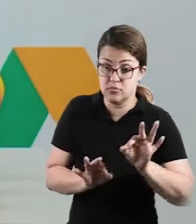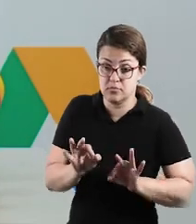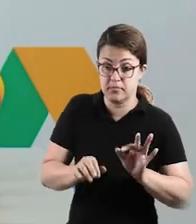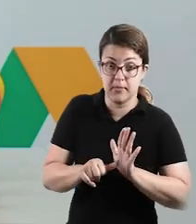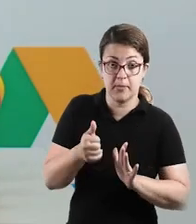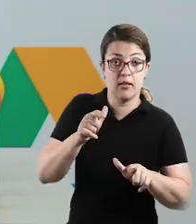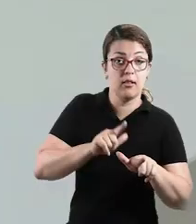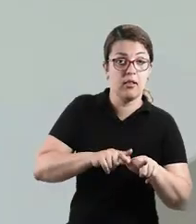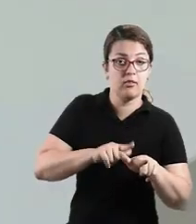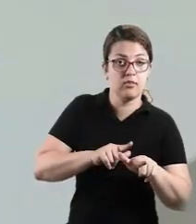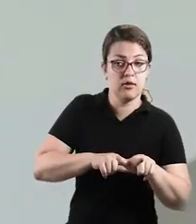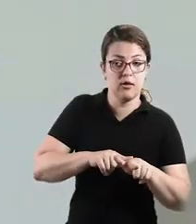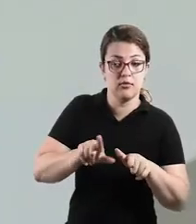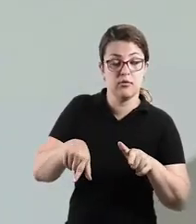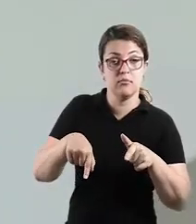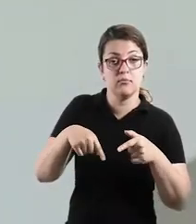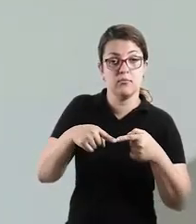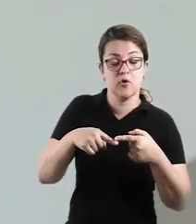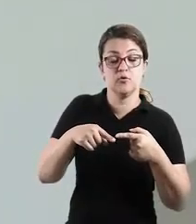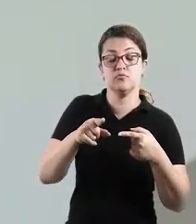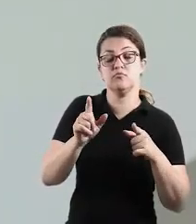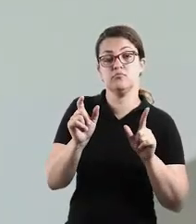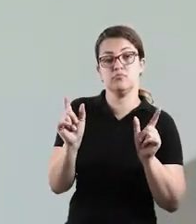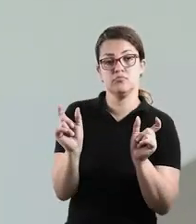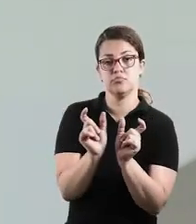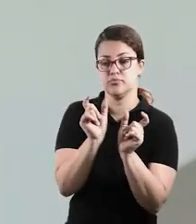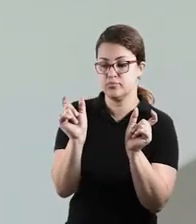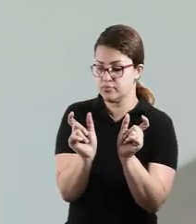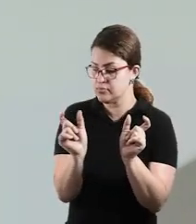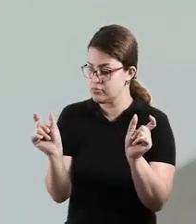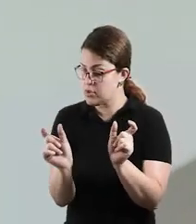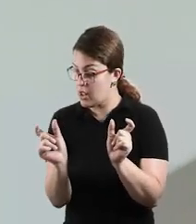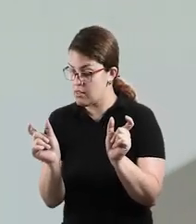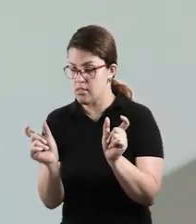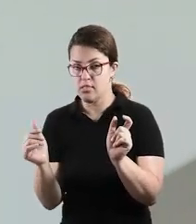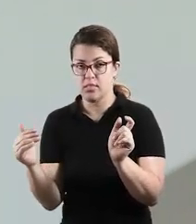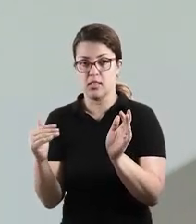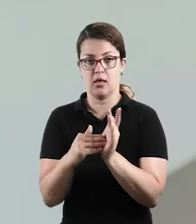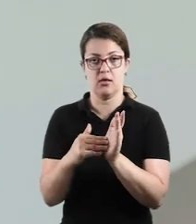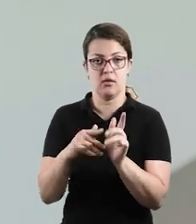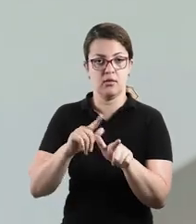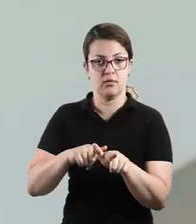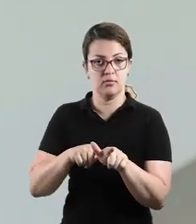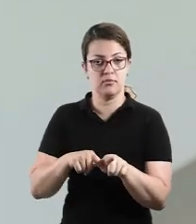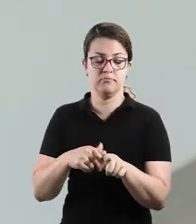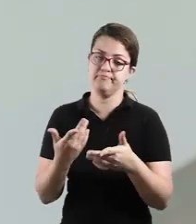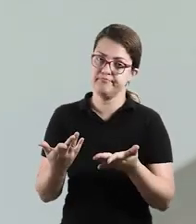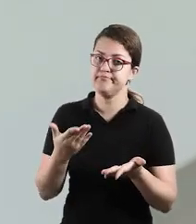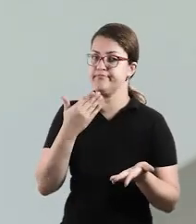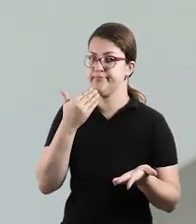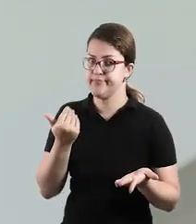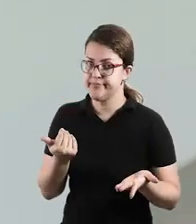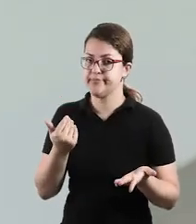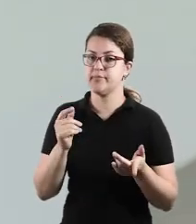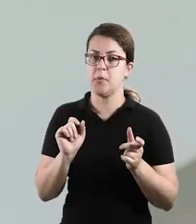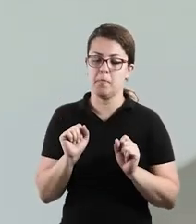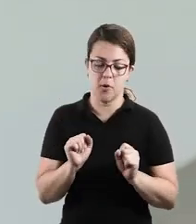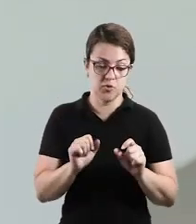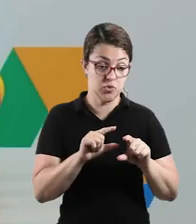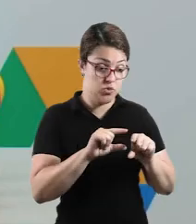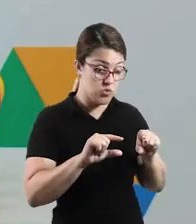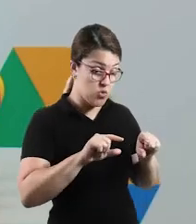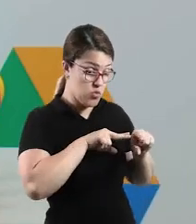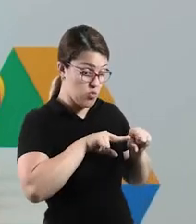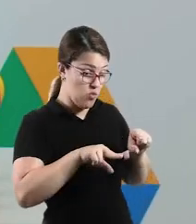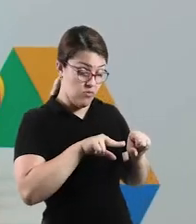identificando qual é a primeira letrinha e as outras seguintes até chegar na última. Claro que, para facilitar, vocês podem